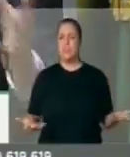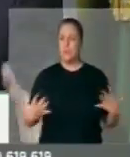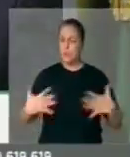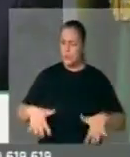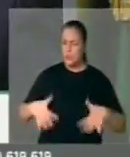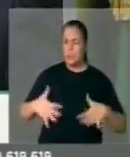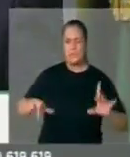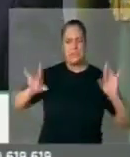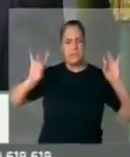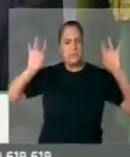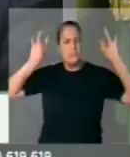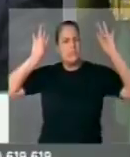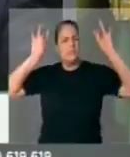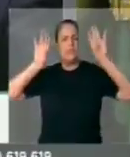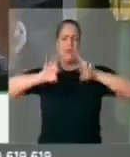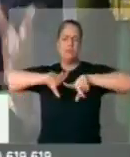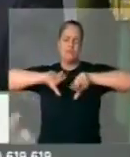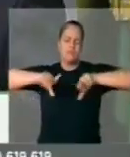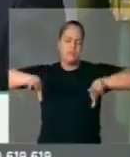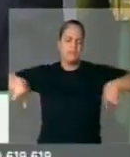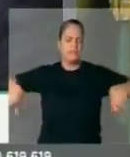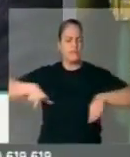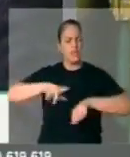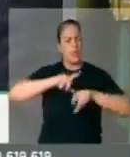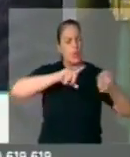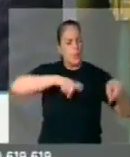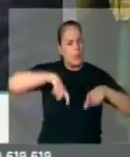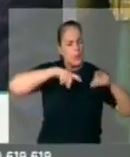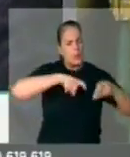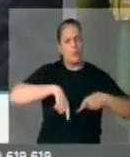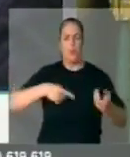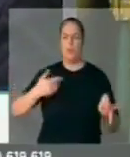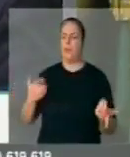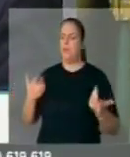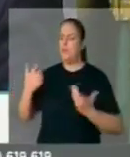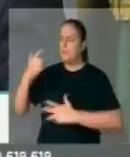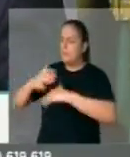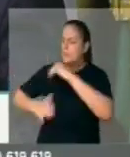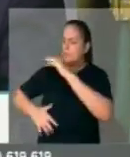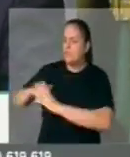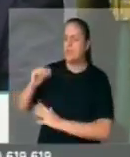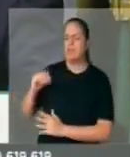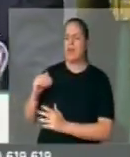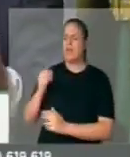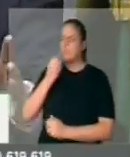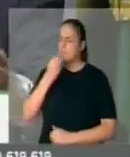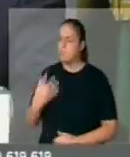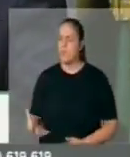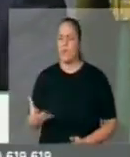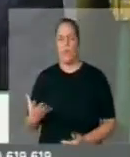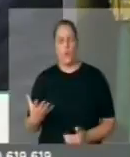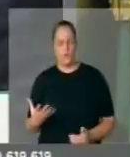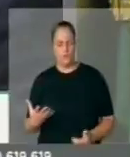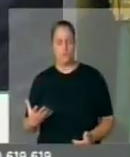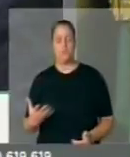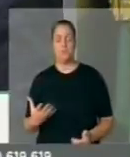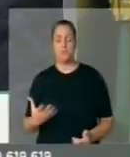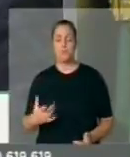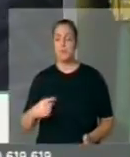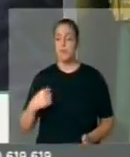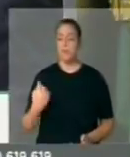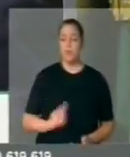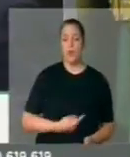a nossa agricultura, a nossa qualificação da mão de obra, a mão de obra qualificada. Com essas medidas que nós estamos